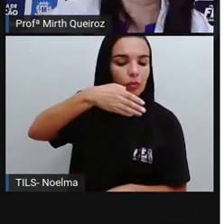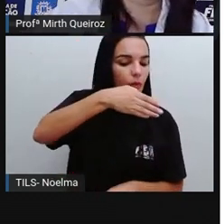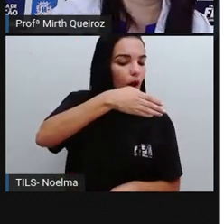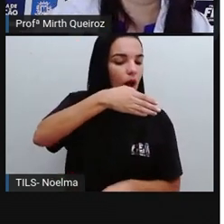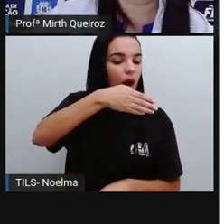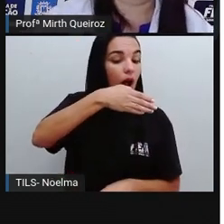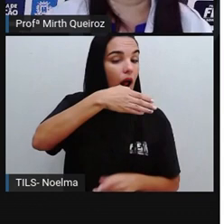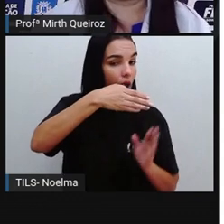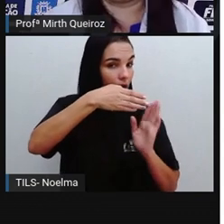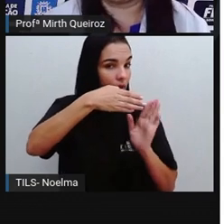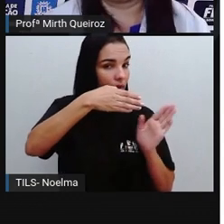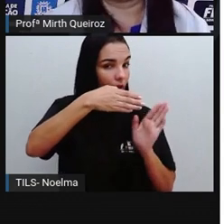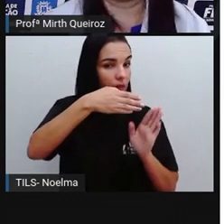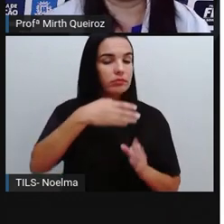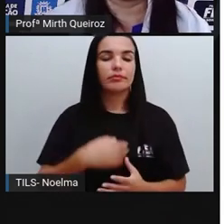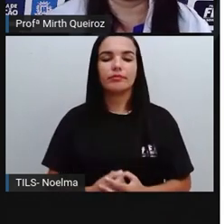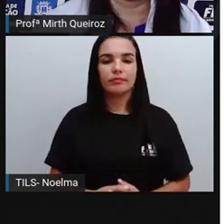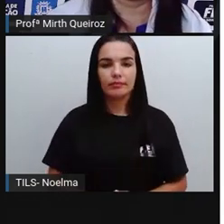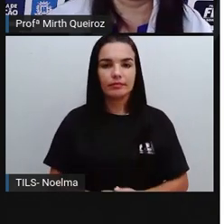cima, porém na diagonal.